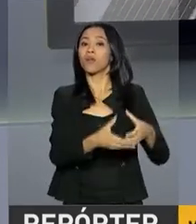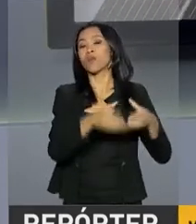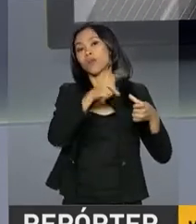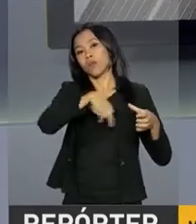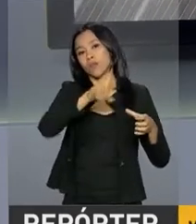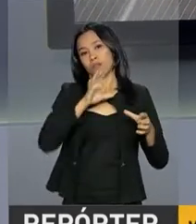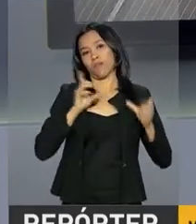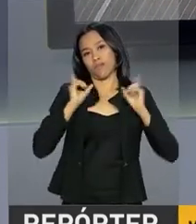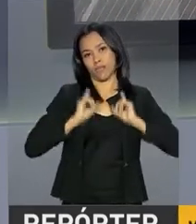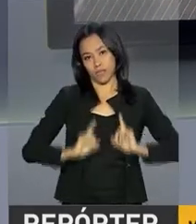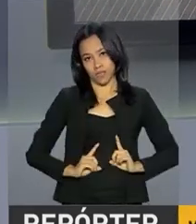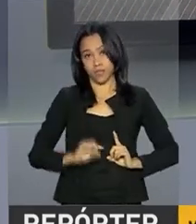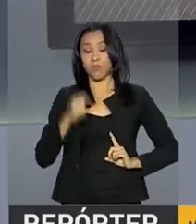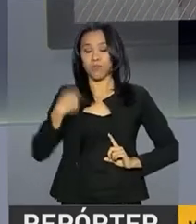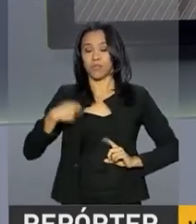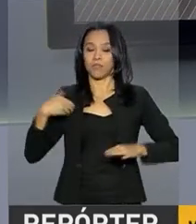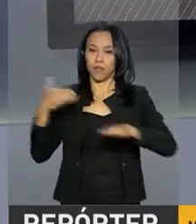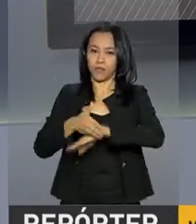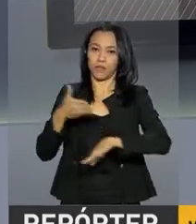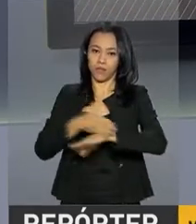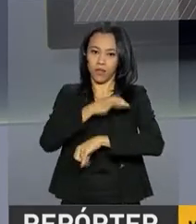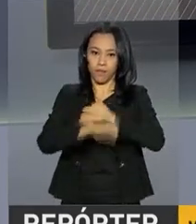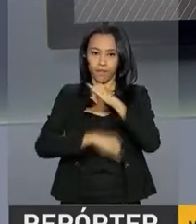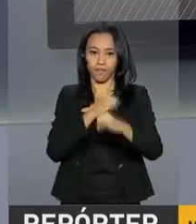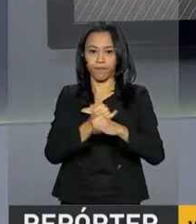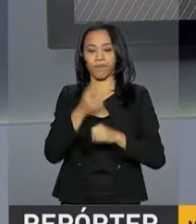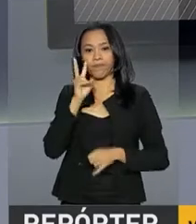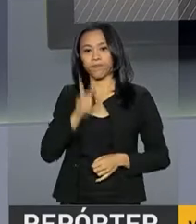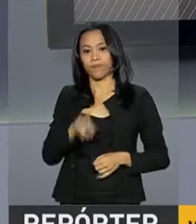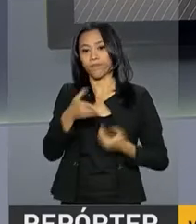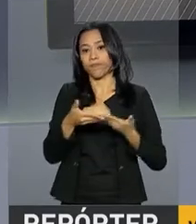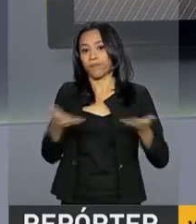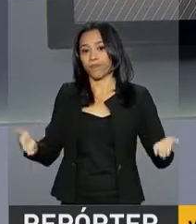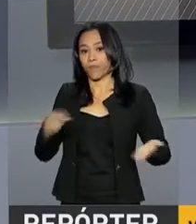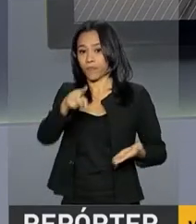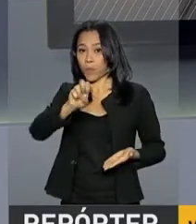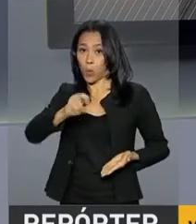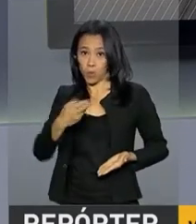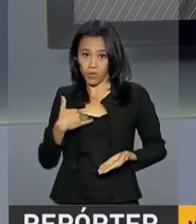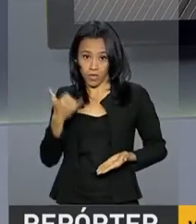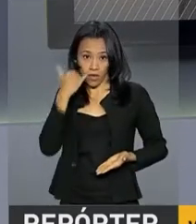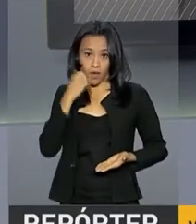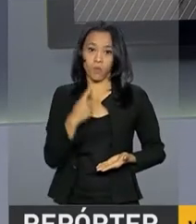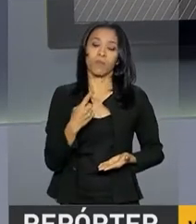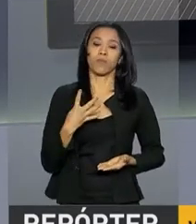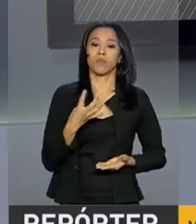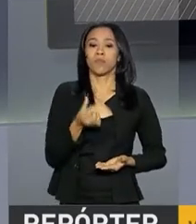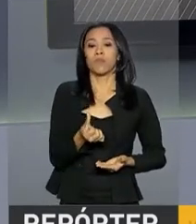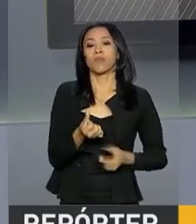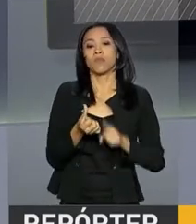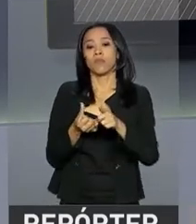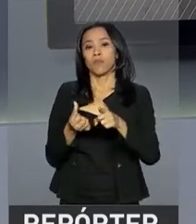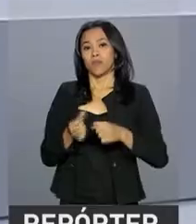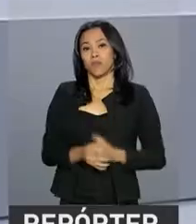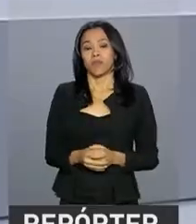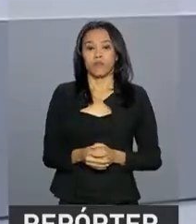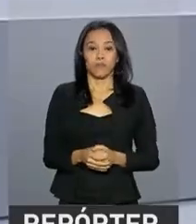contribuinte deve acessar a página da Receita na internet ou ligar para o Receita Fone no número 146.